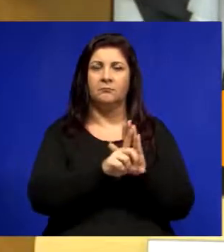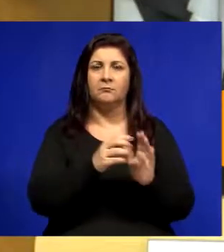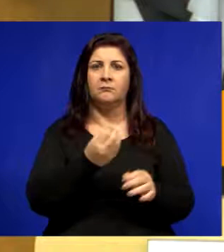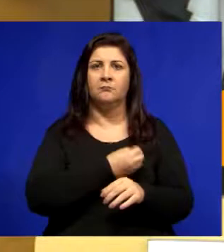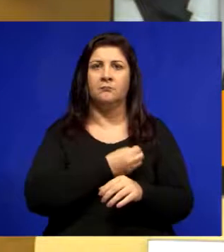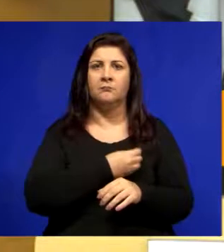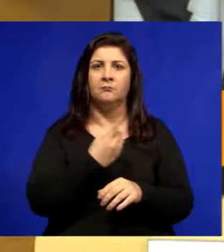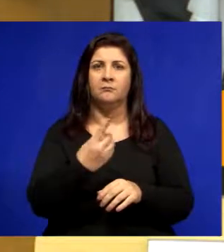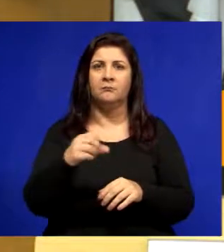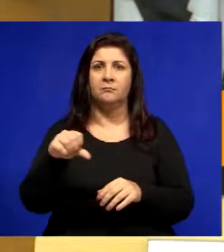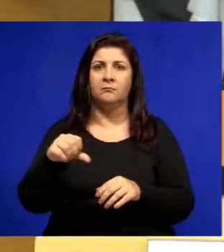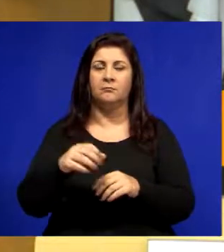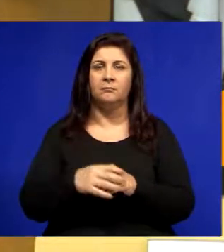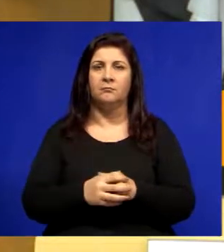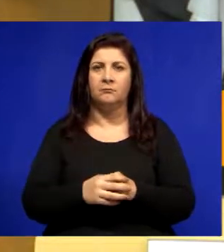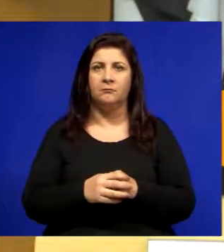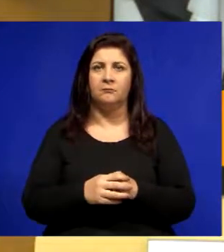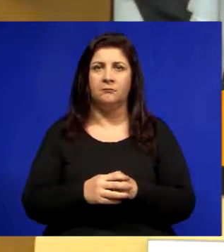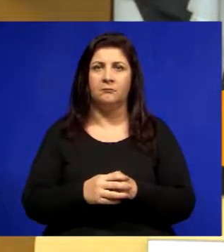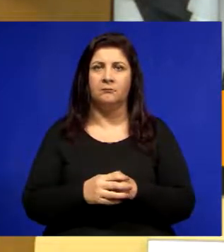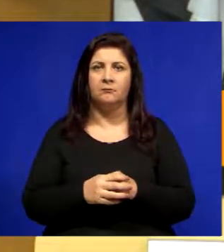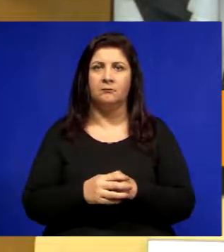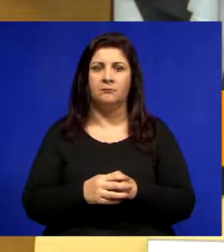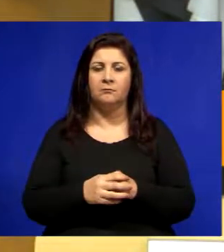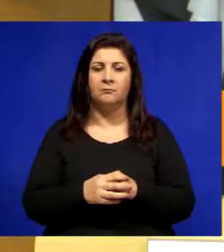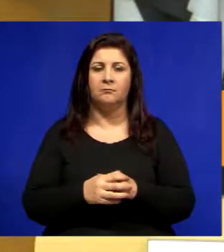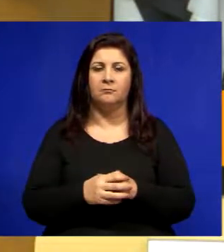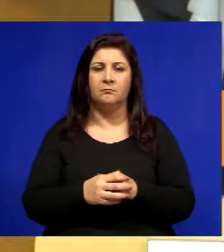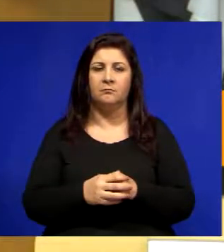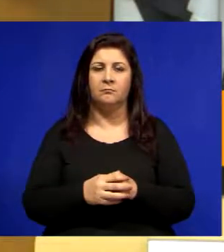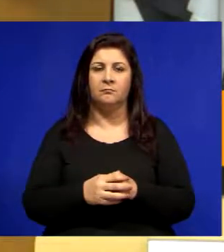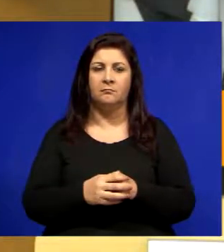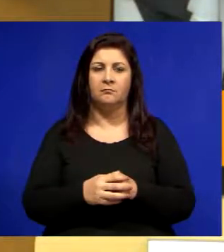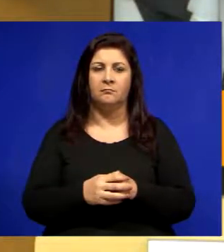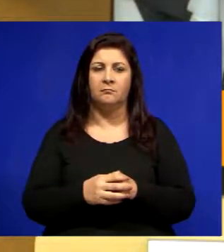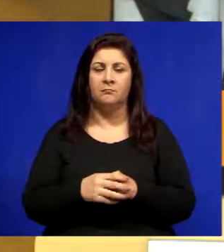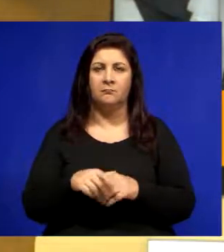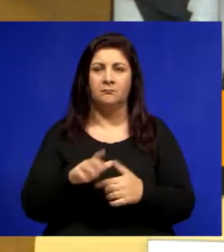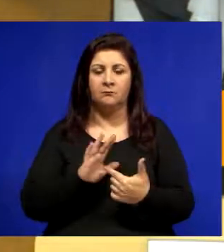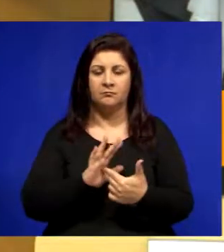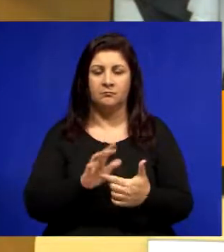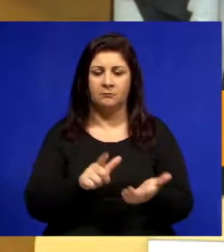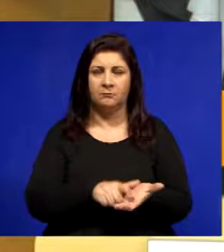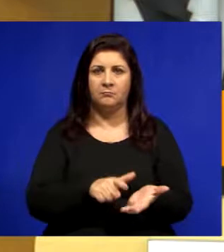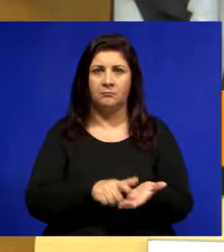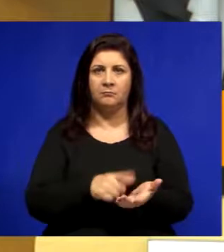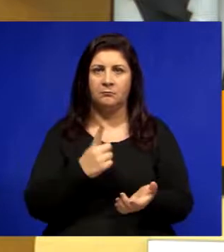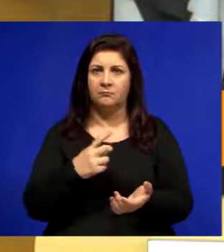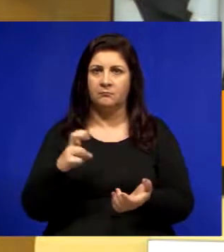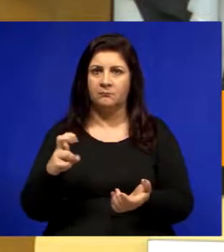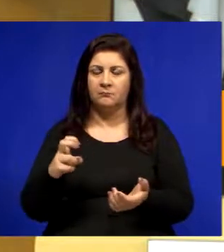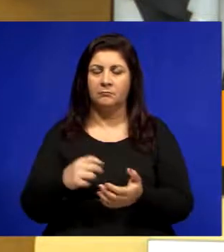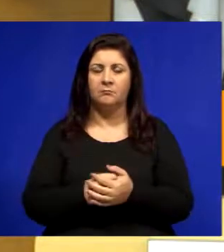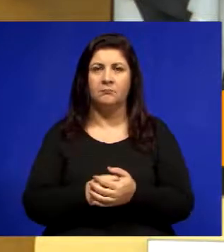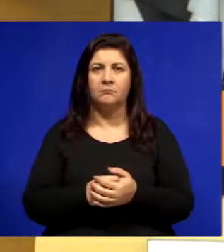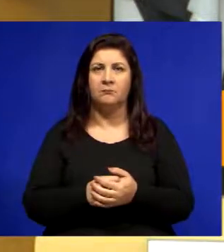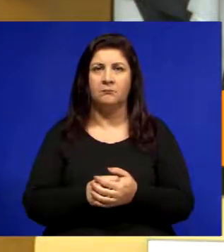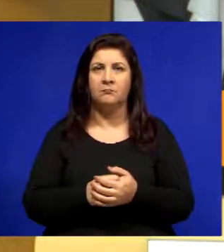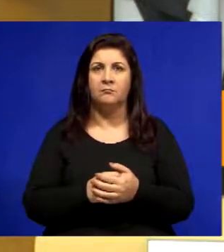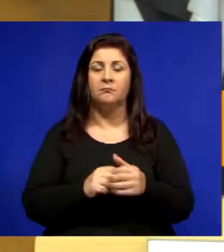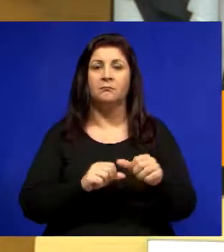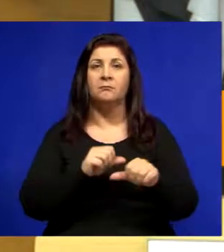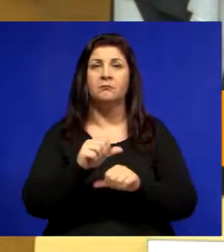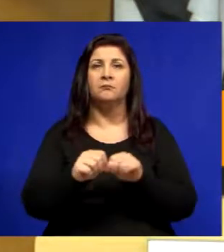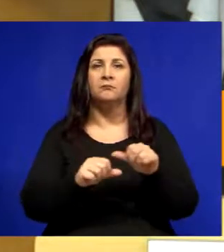19, que aqui na Câmara está como 15 de 2018 retifica o memorial